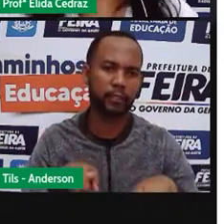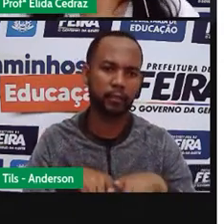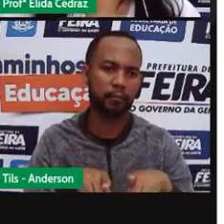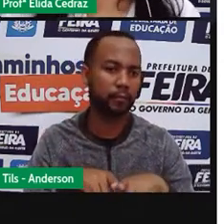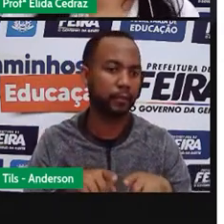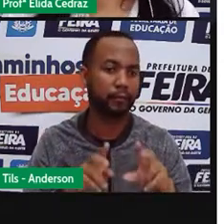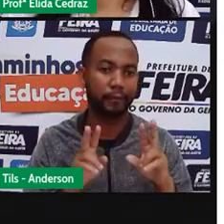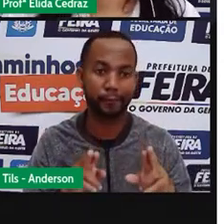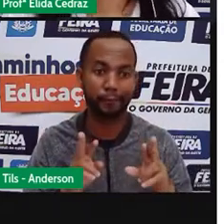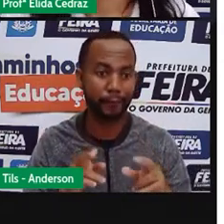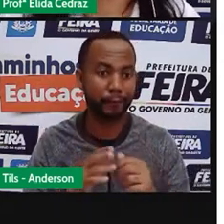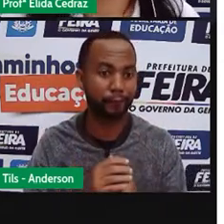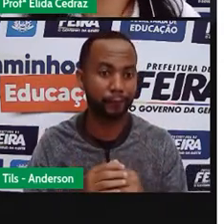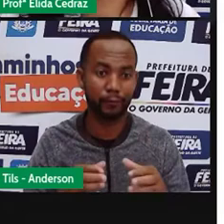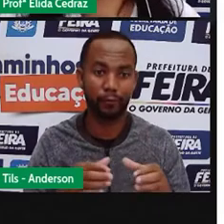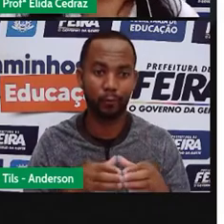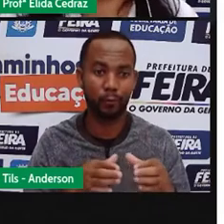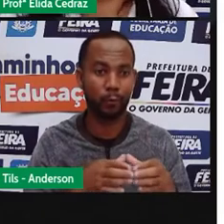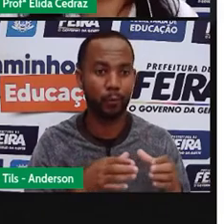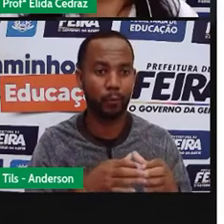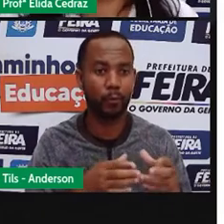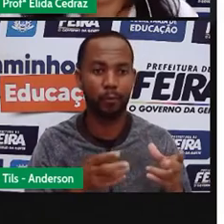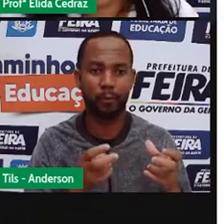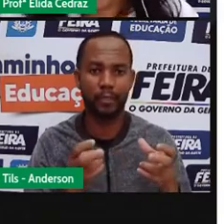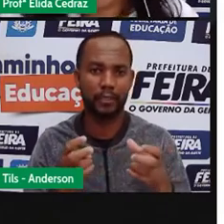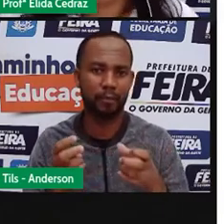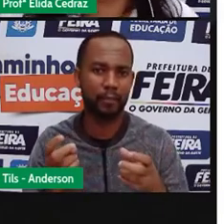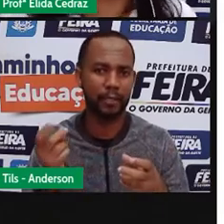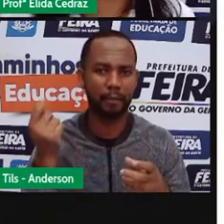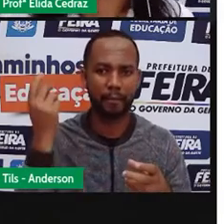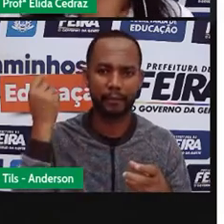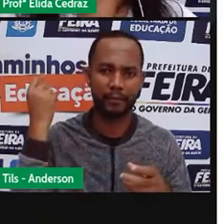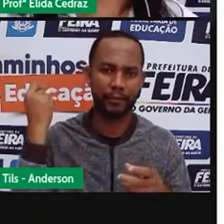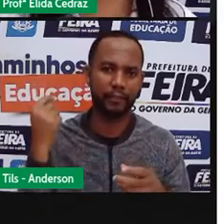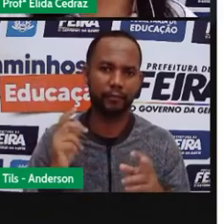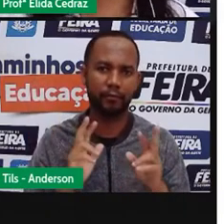assim que os homens primitivos observavam o passar do tempo.